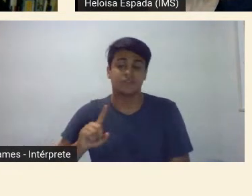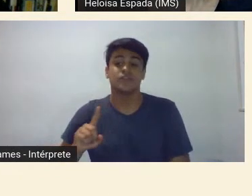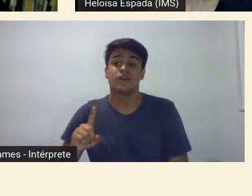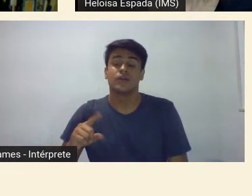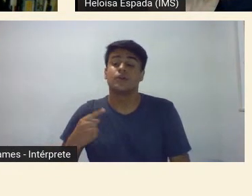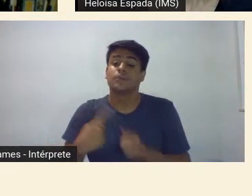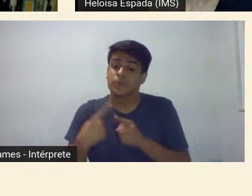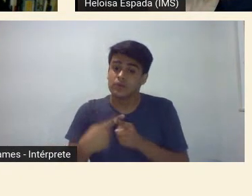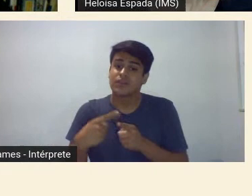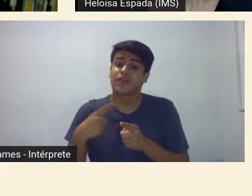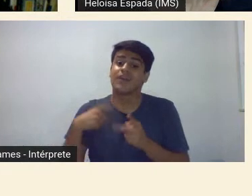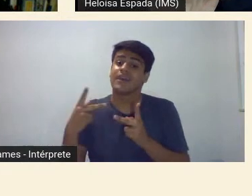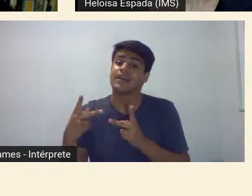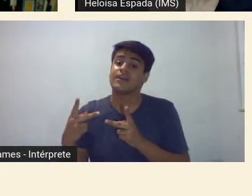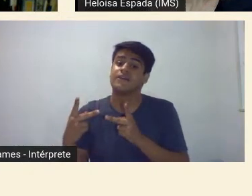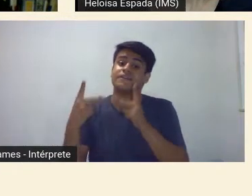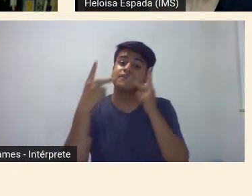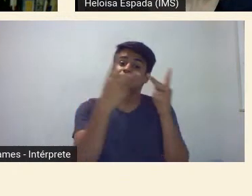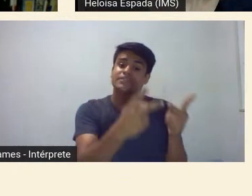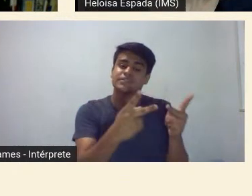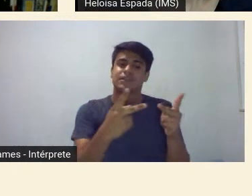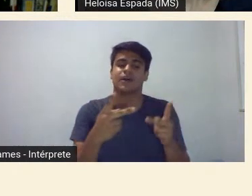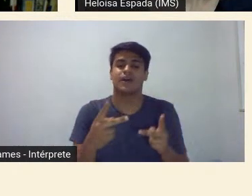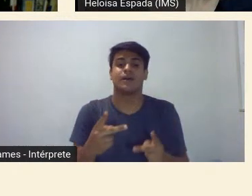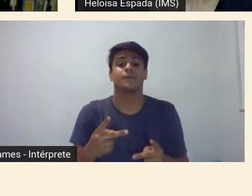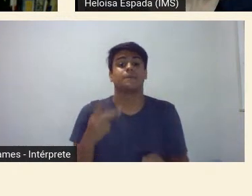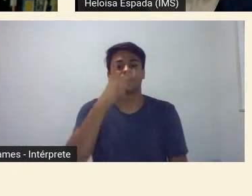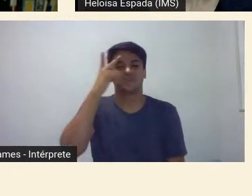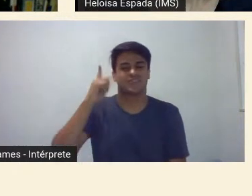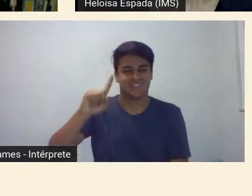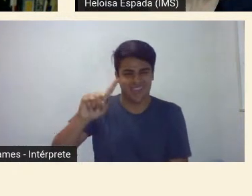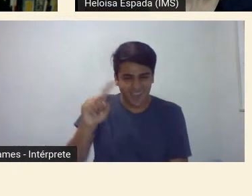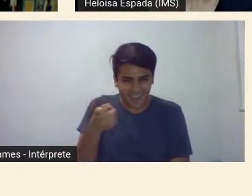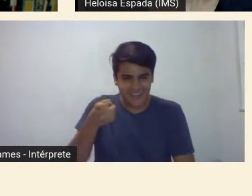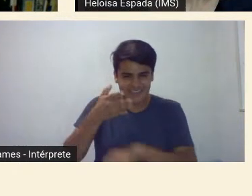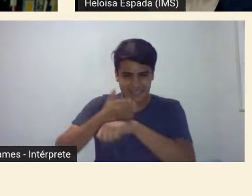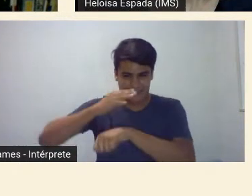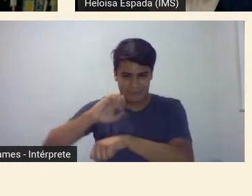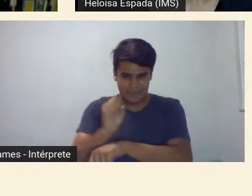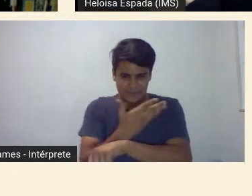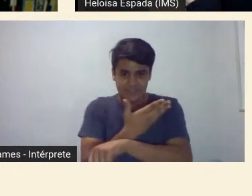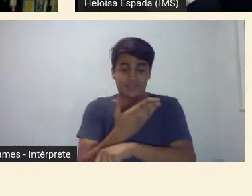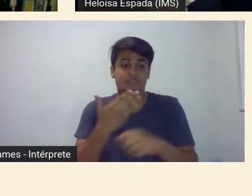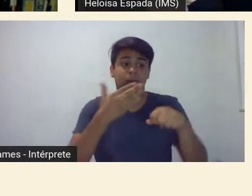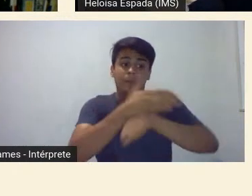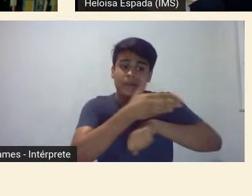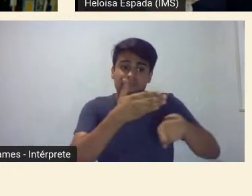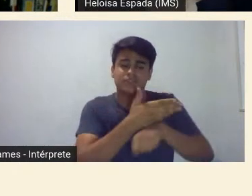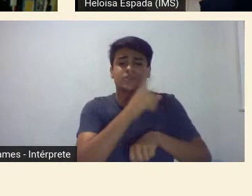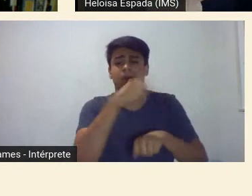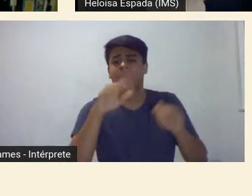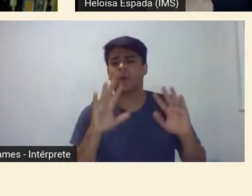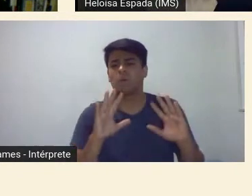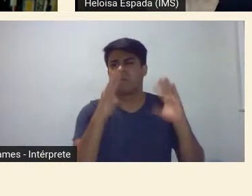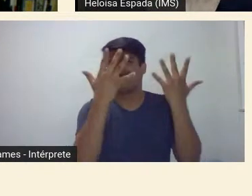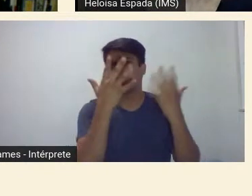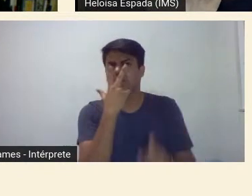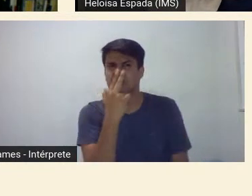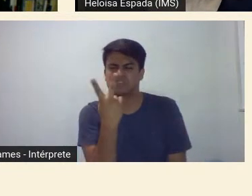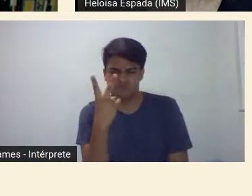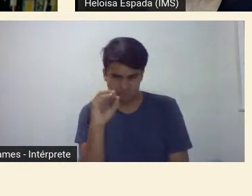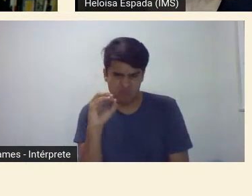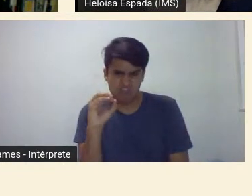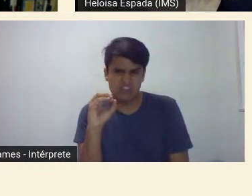viagem em que vários ex-modernistas participam comemorando eu acho que até os 20 anos